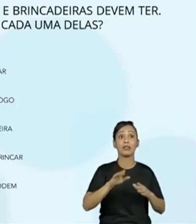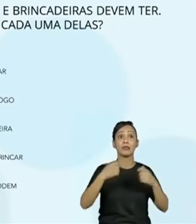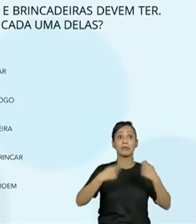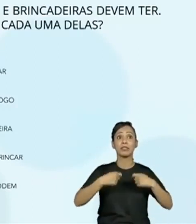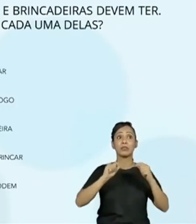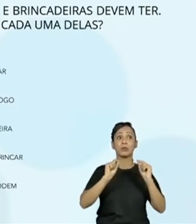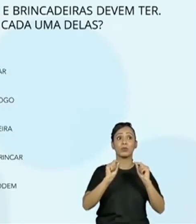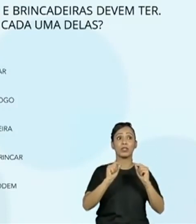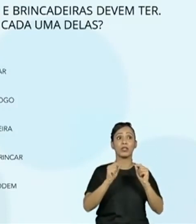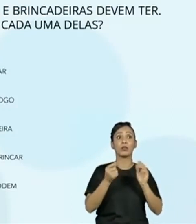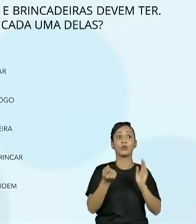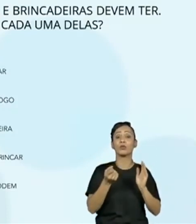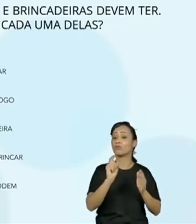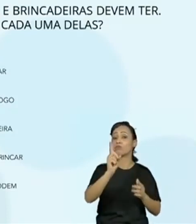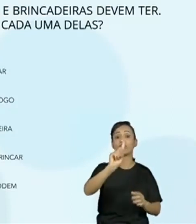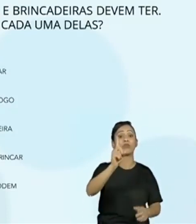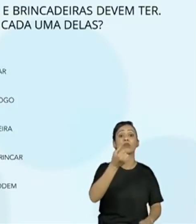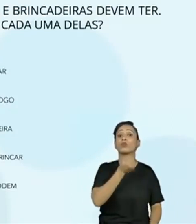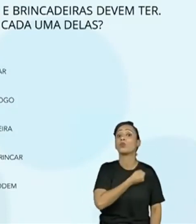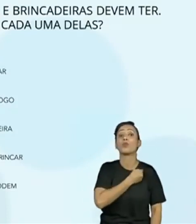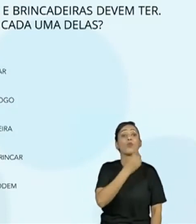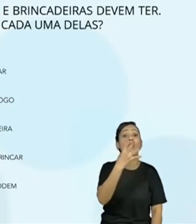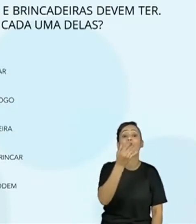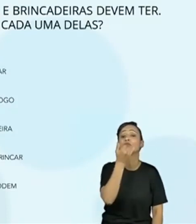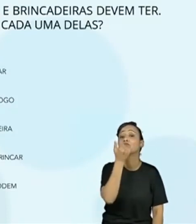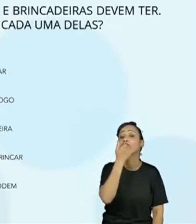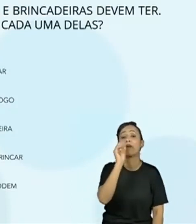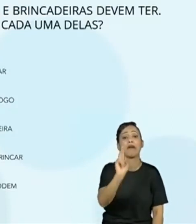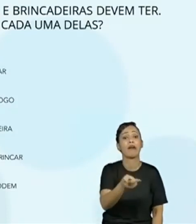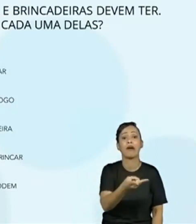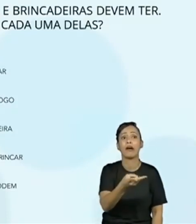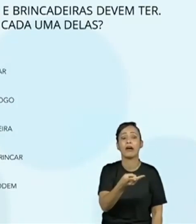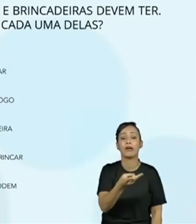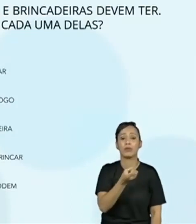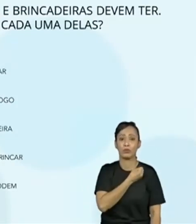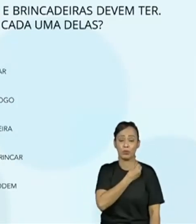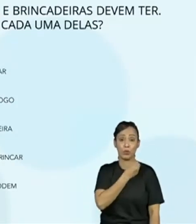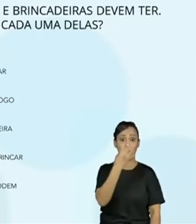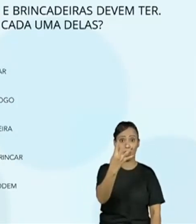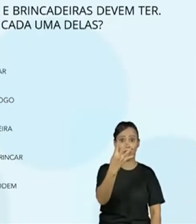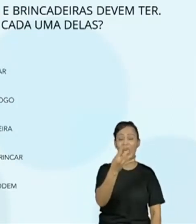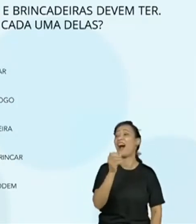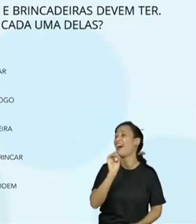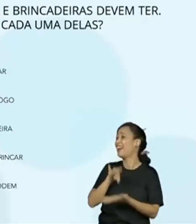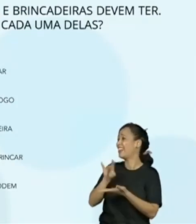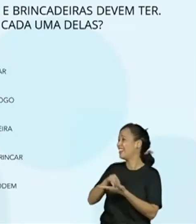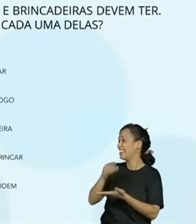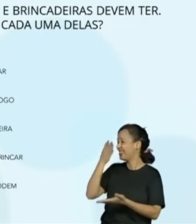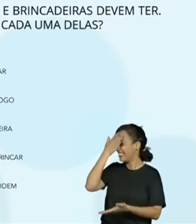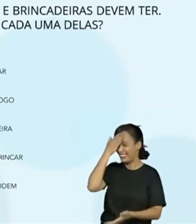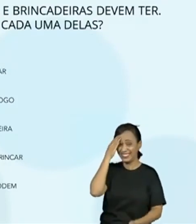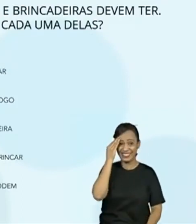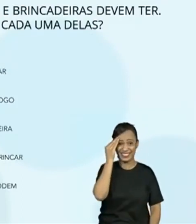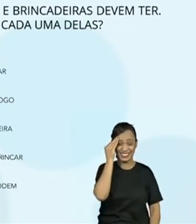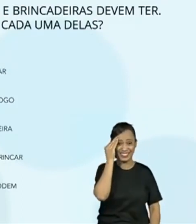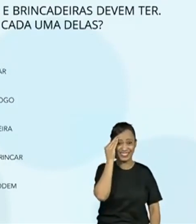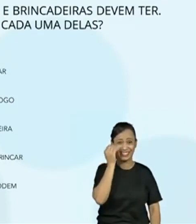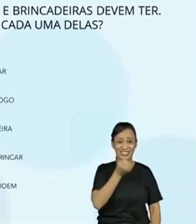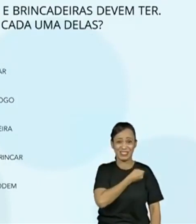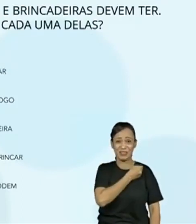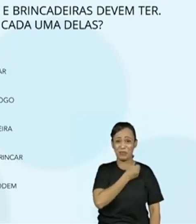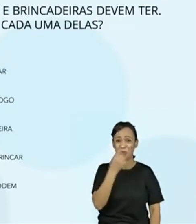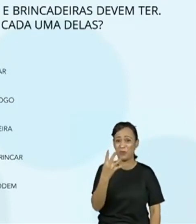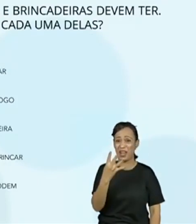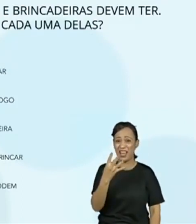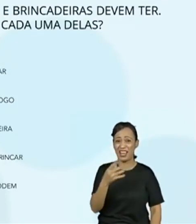colocar. Número quatro. Estou com três lá. Número quatro. Agora é o número quatro, porque você está falando da parte quatro, que é o